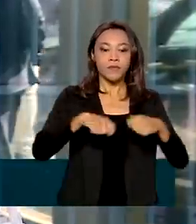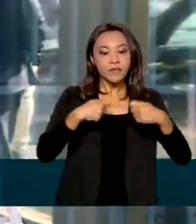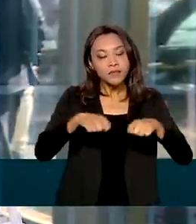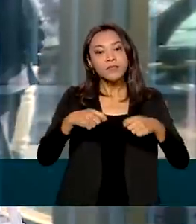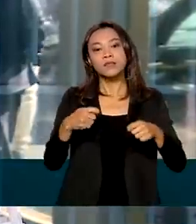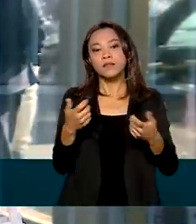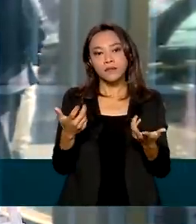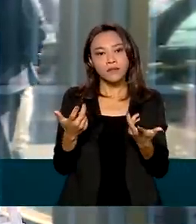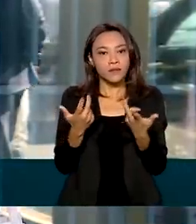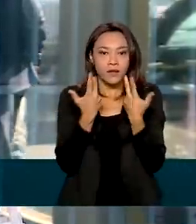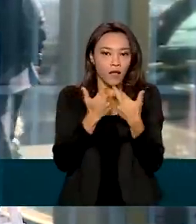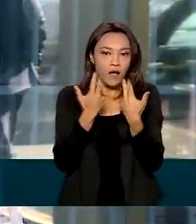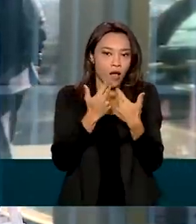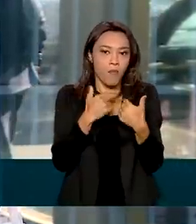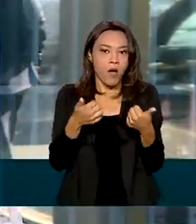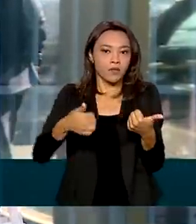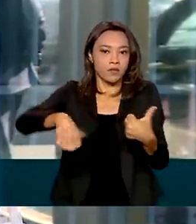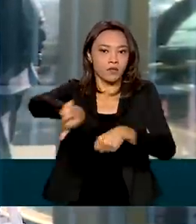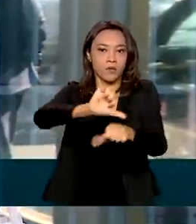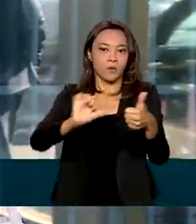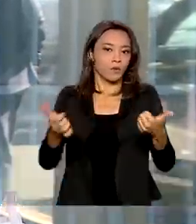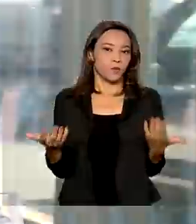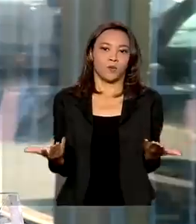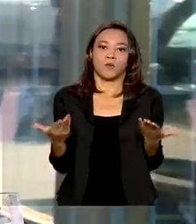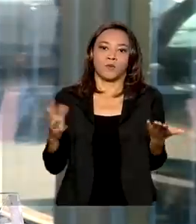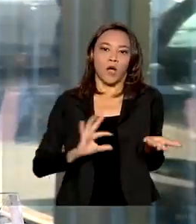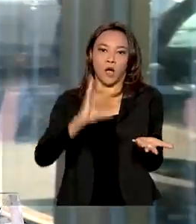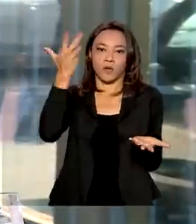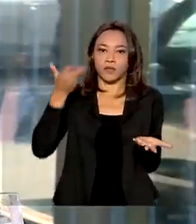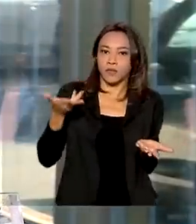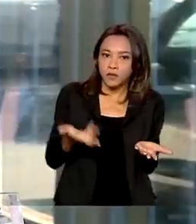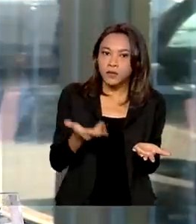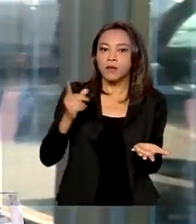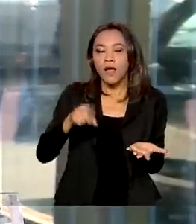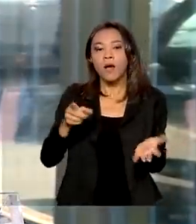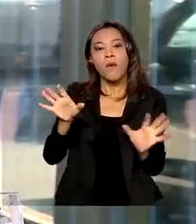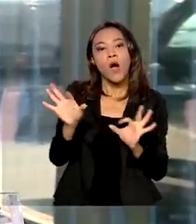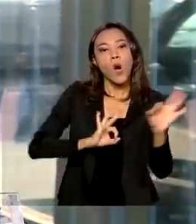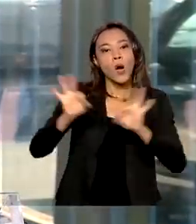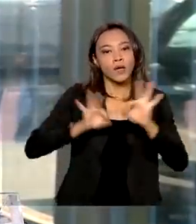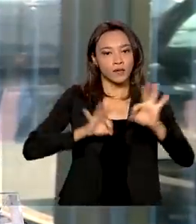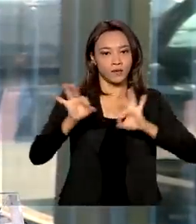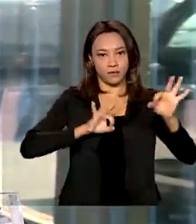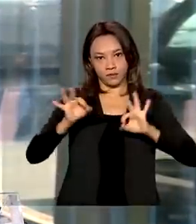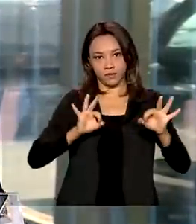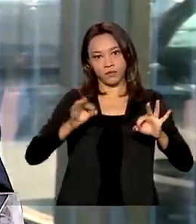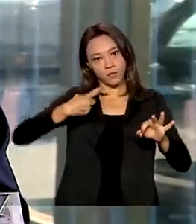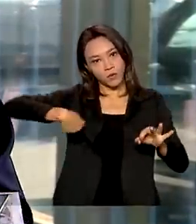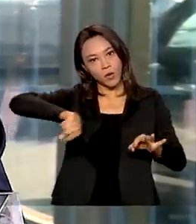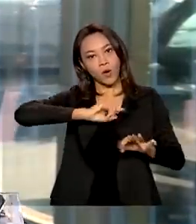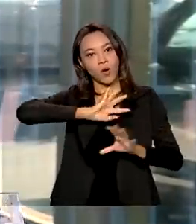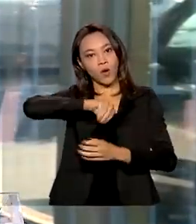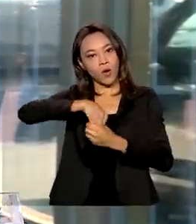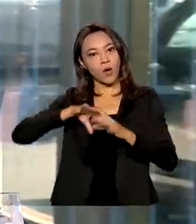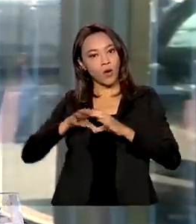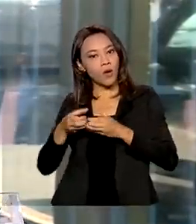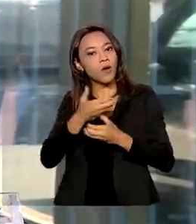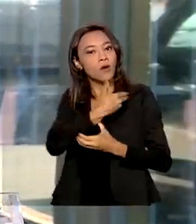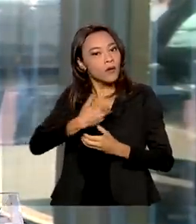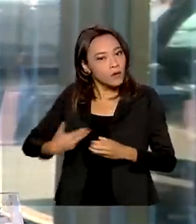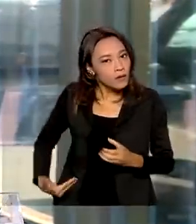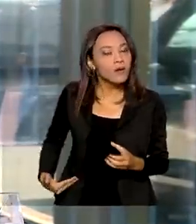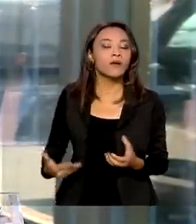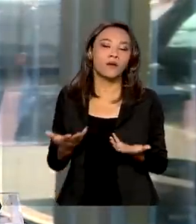são inteiramente republicanas, inteiramente normais. É uma reorganização estrutural nossa, vamos dar uma mexida boa aí.